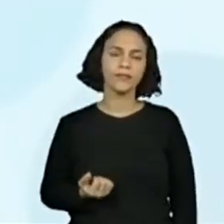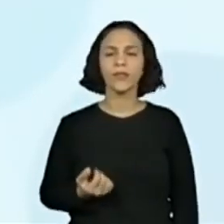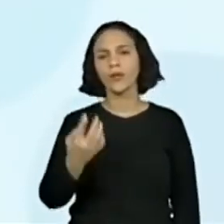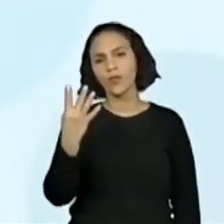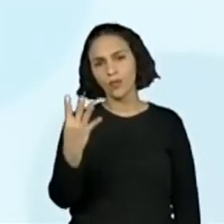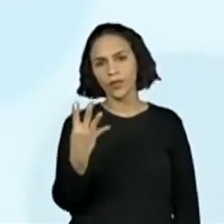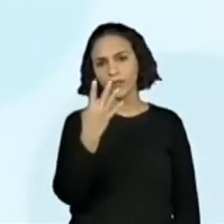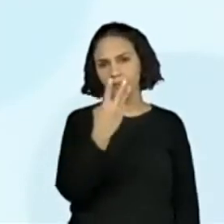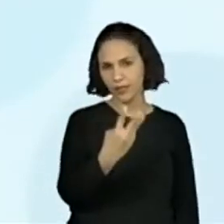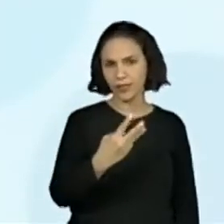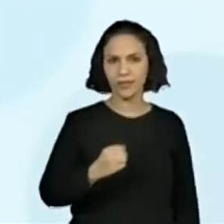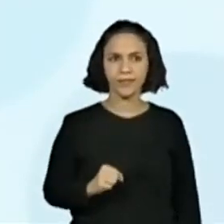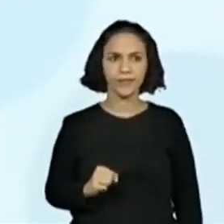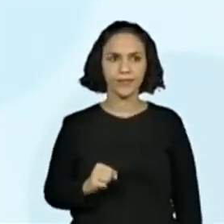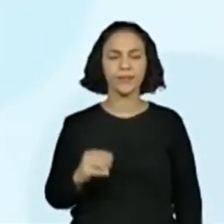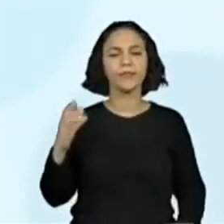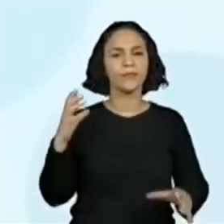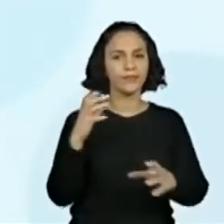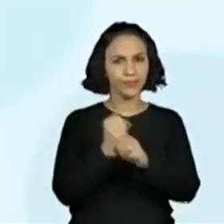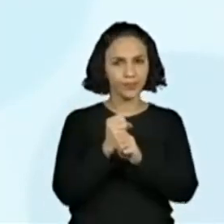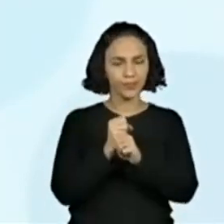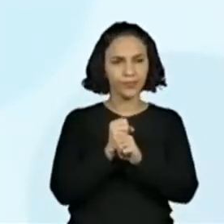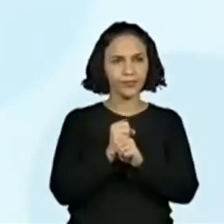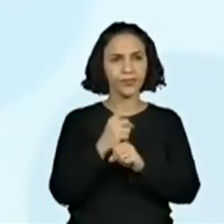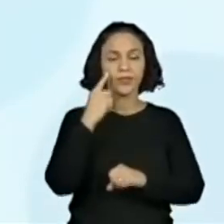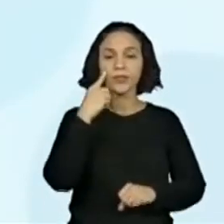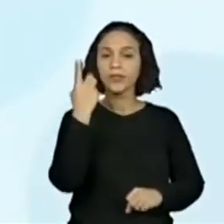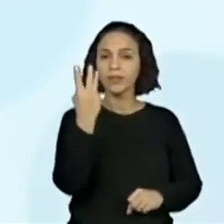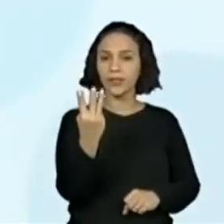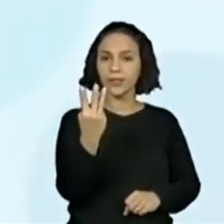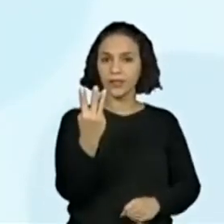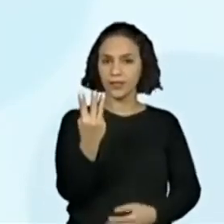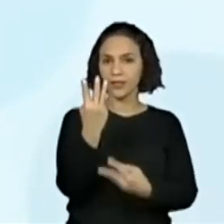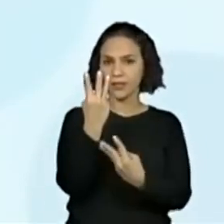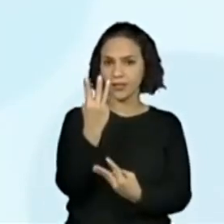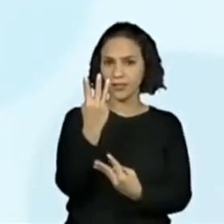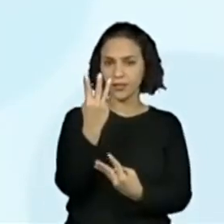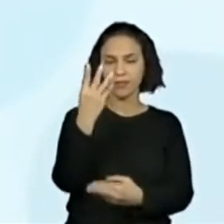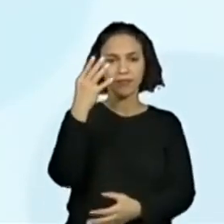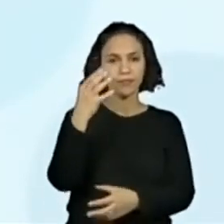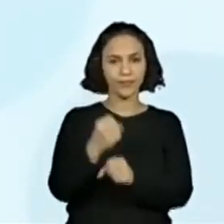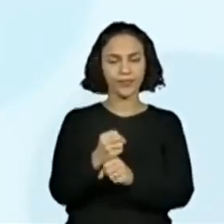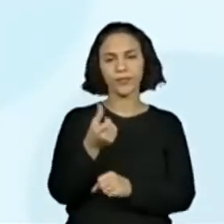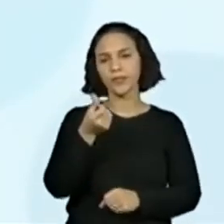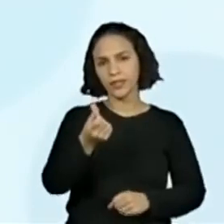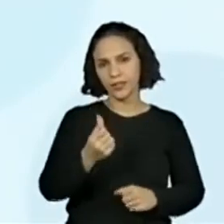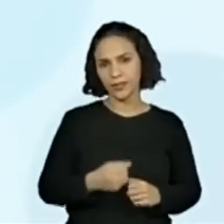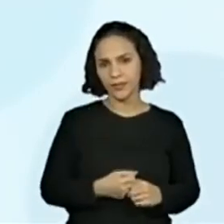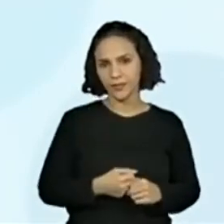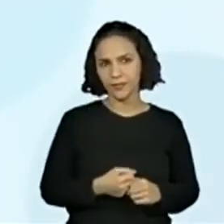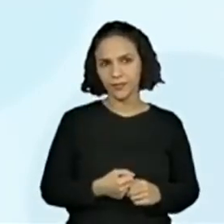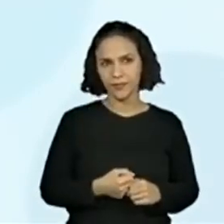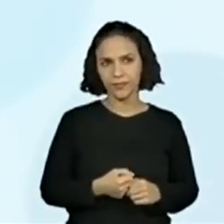mais 43. 3, opa, aqui o sinal de mais. 3 mais 3?